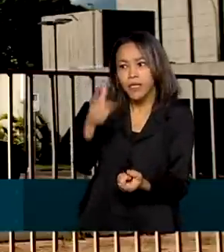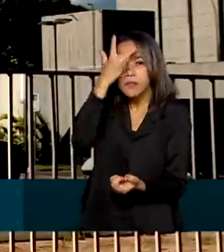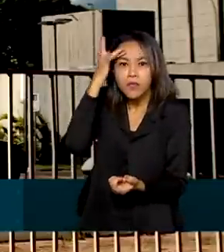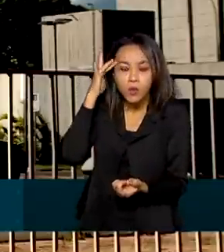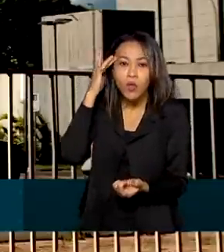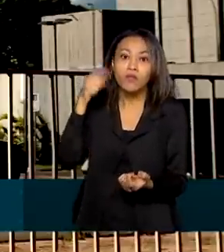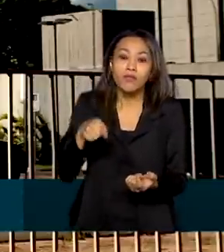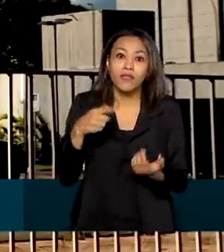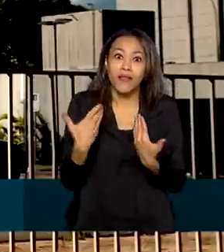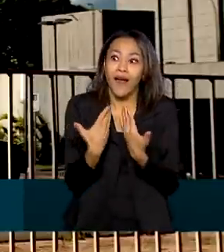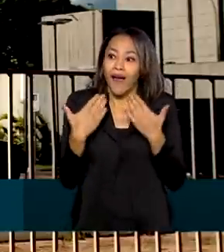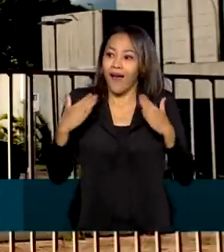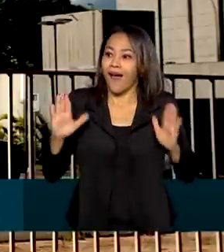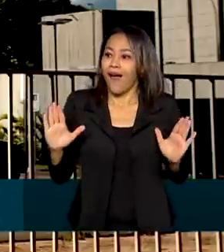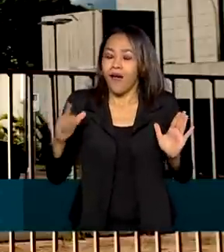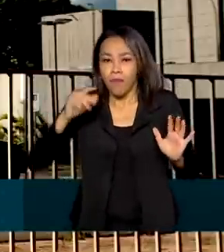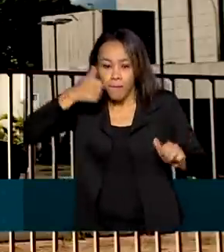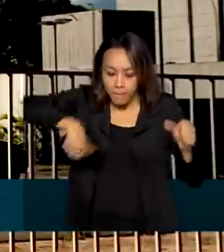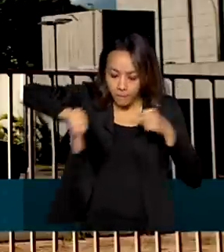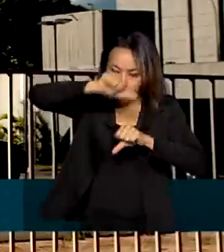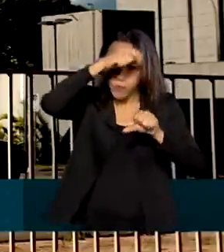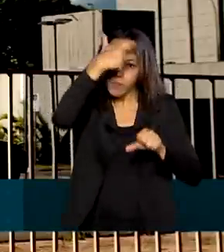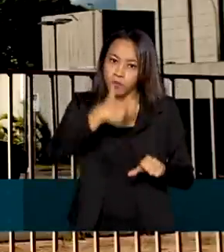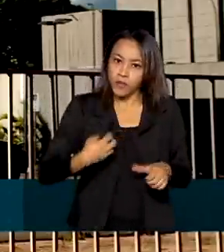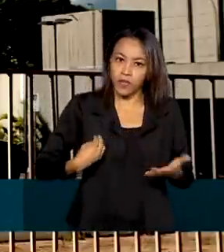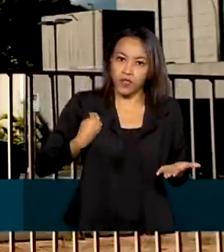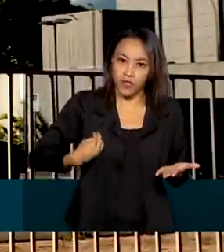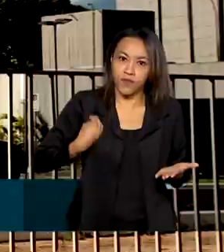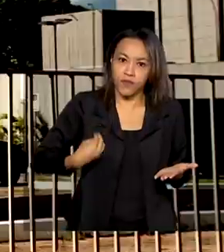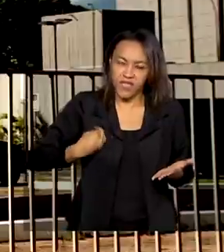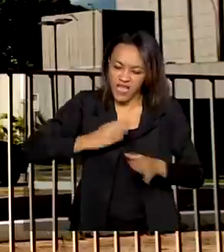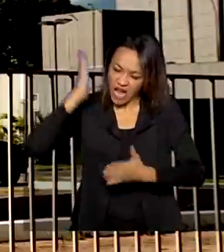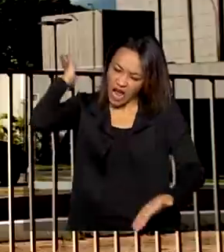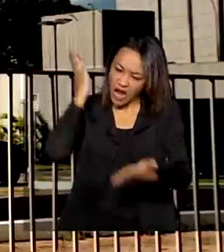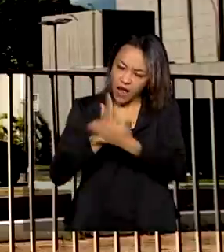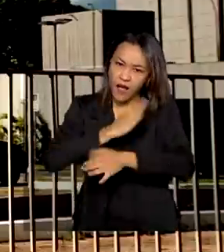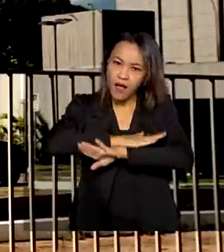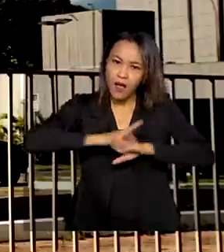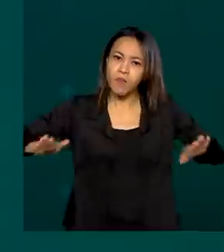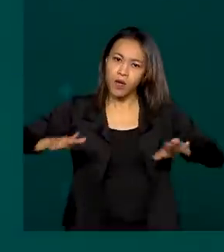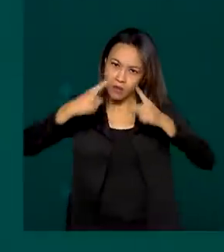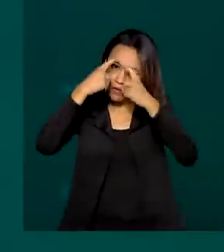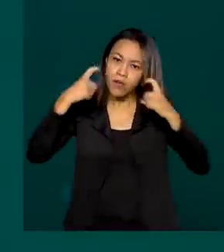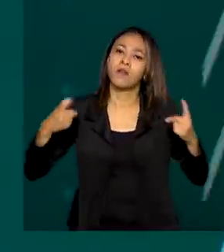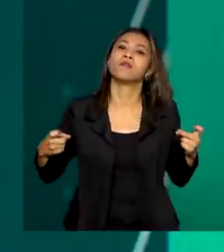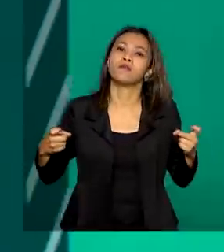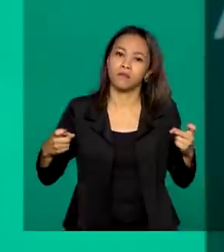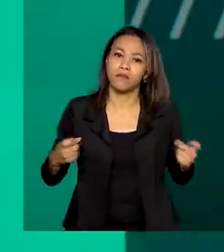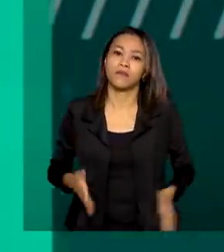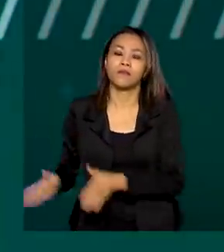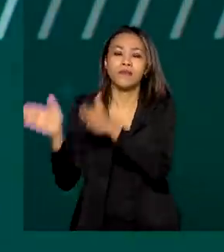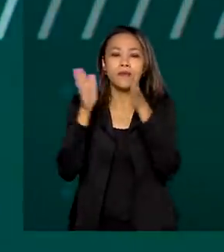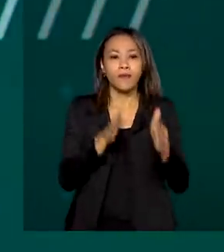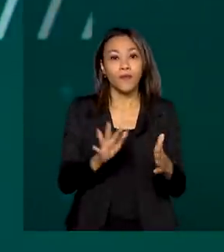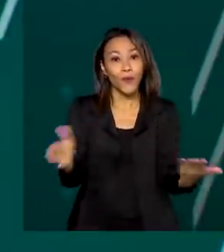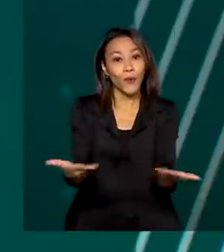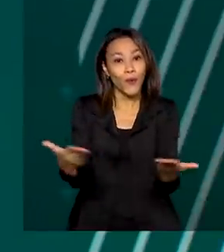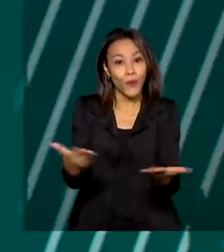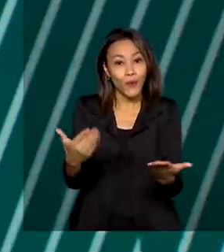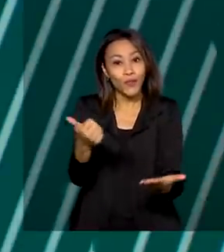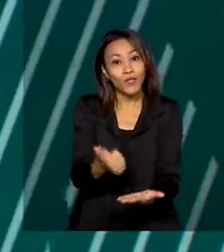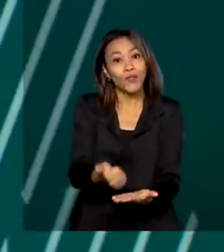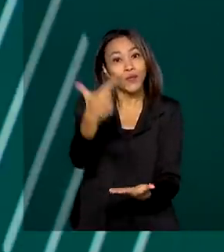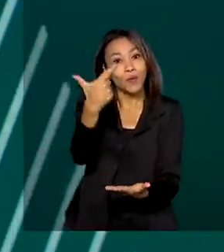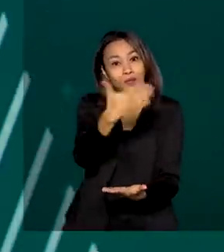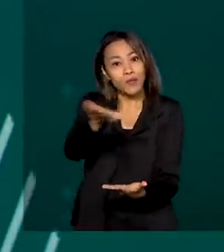você está abrindo espaço para mudar de vida e está dando um basta nas agressões. E hoje, ao meio dia e meia, o